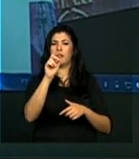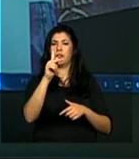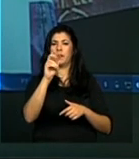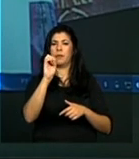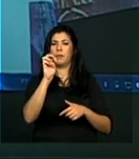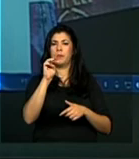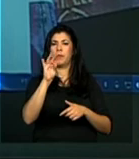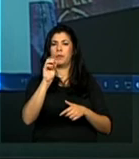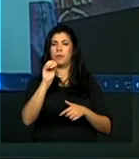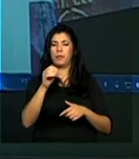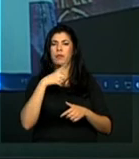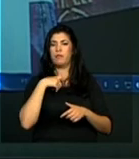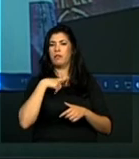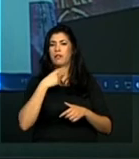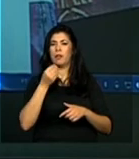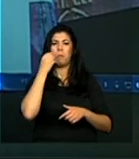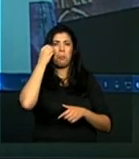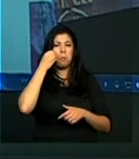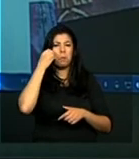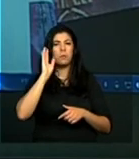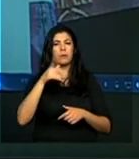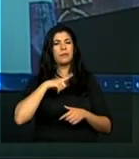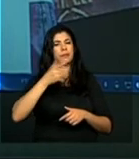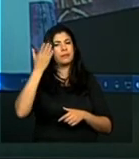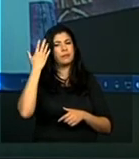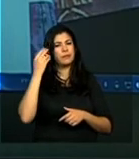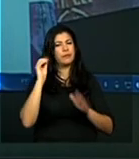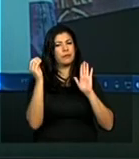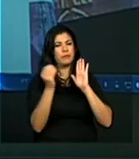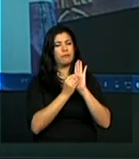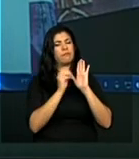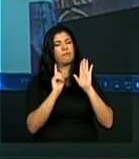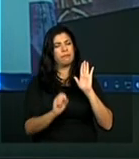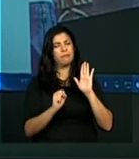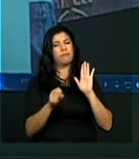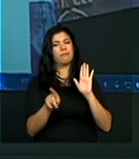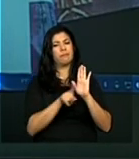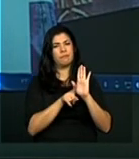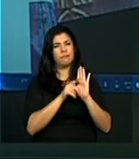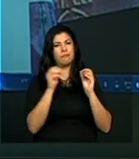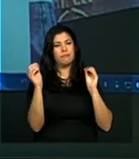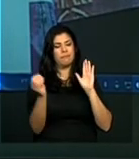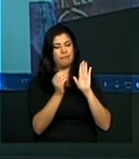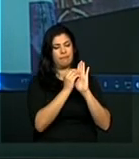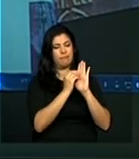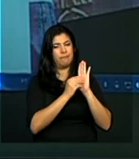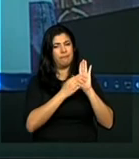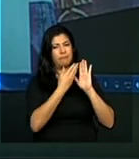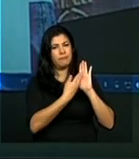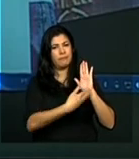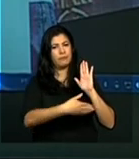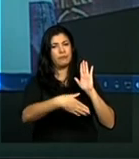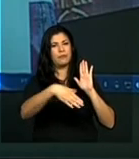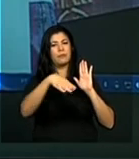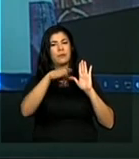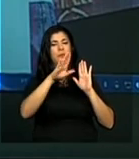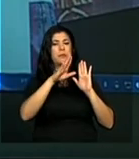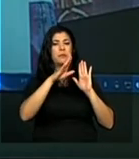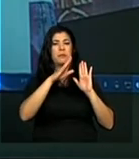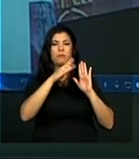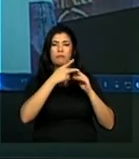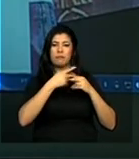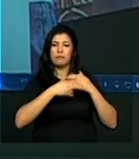lembrança, mas são de coisas recentes. Então, aí ficou um espaço para que a gente possa, aí, no decorrer do tempo, num